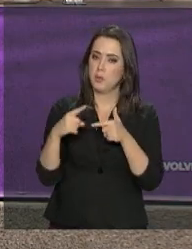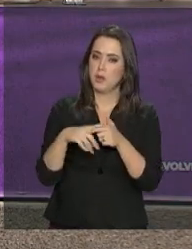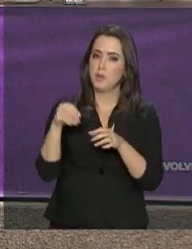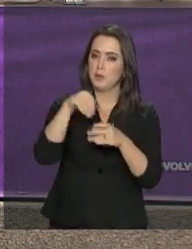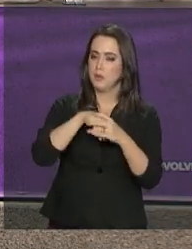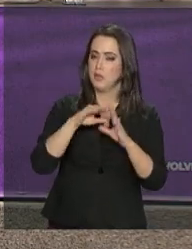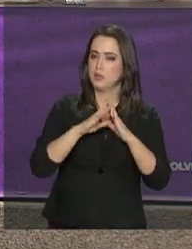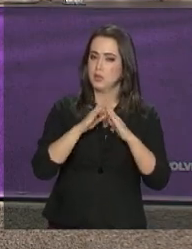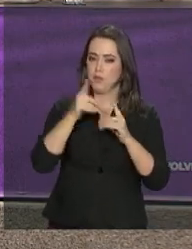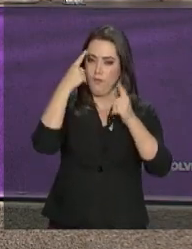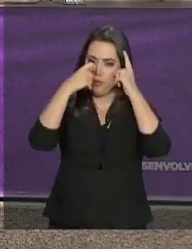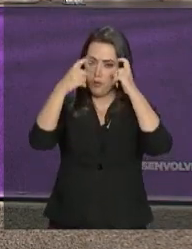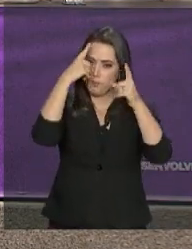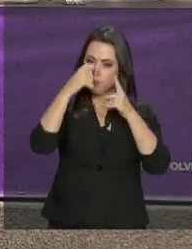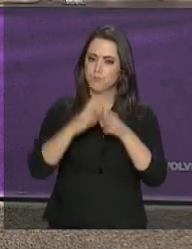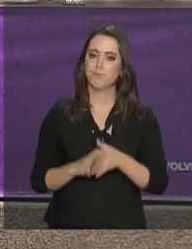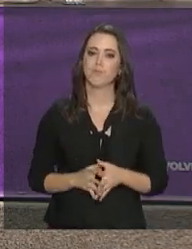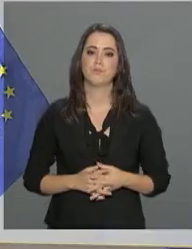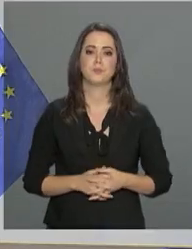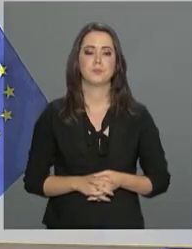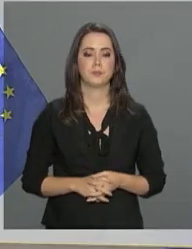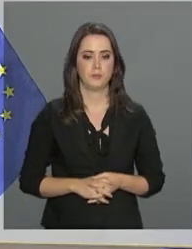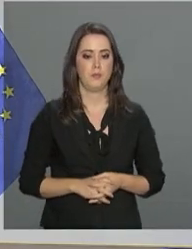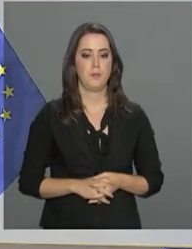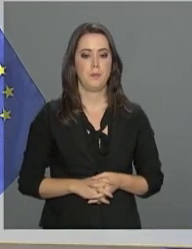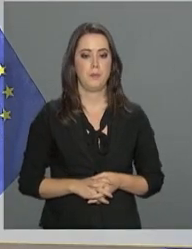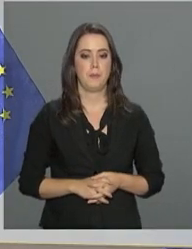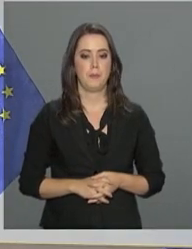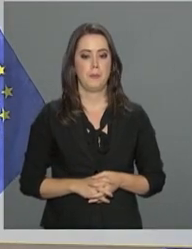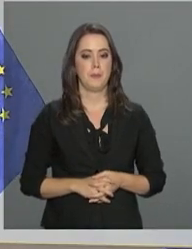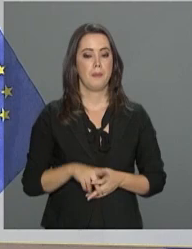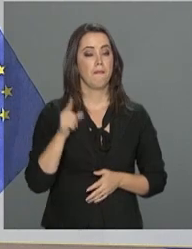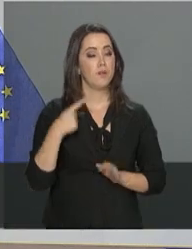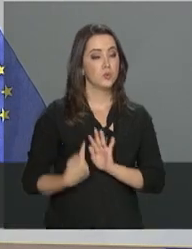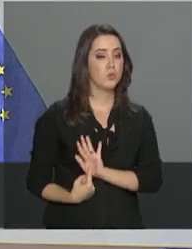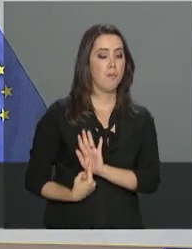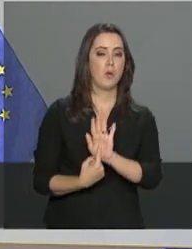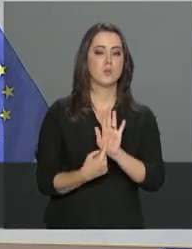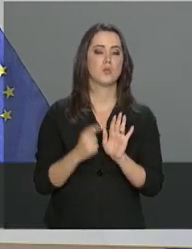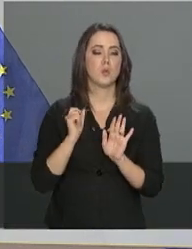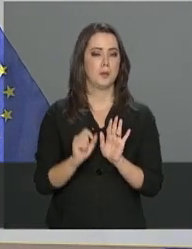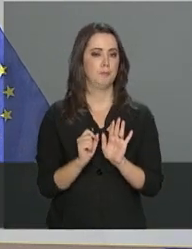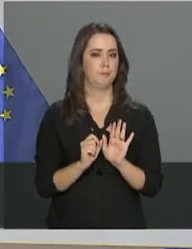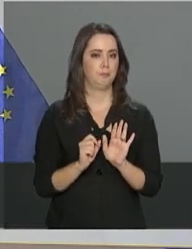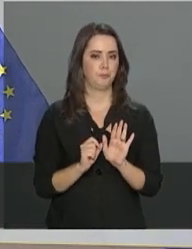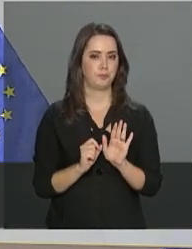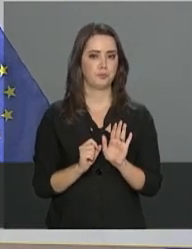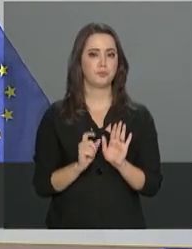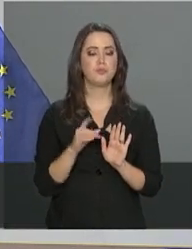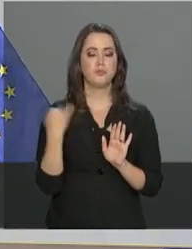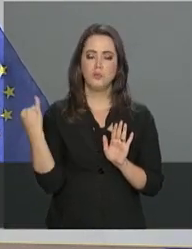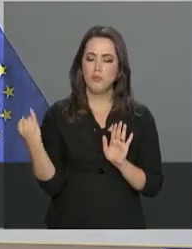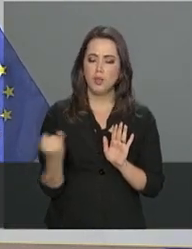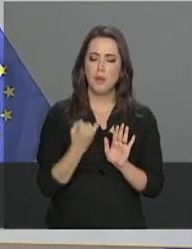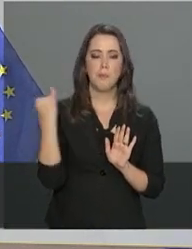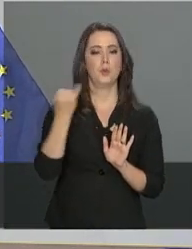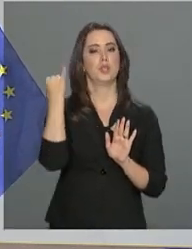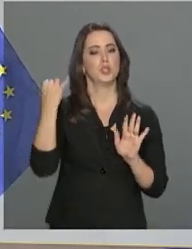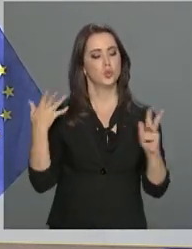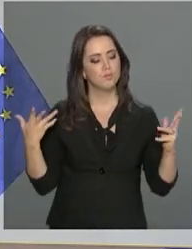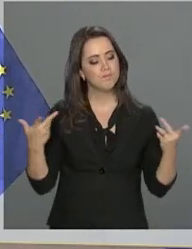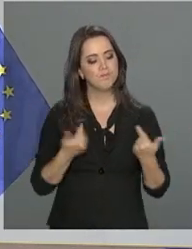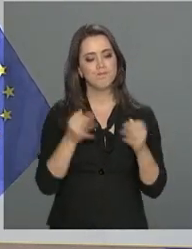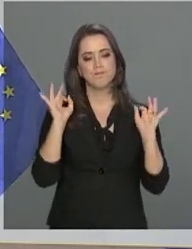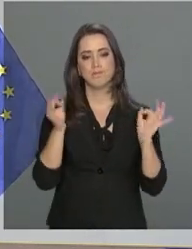relacionados à violência doméstica. Isso tem se demonstrado um mecanismo extremamente eficaz.